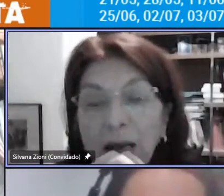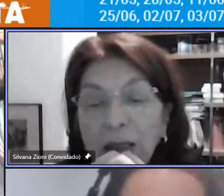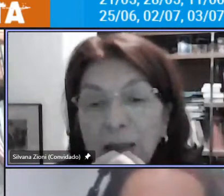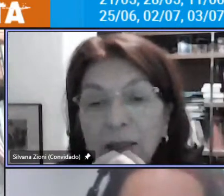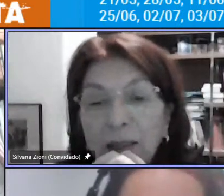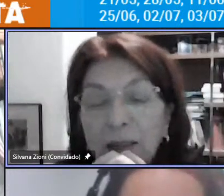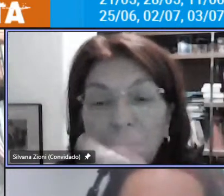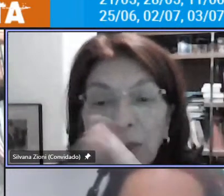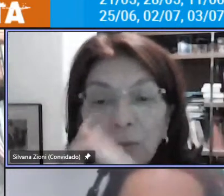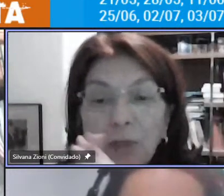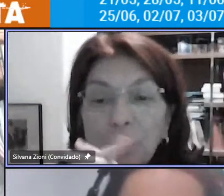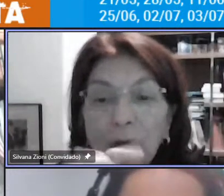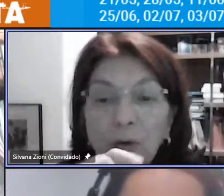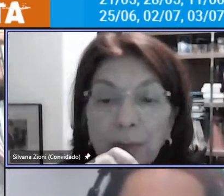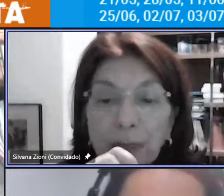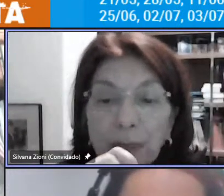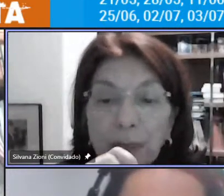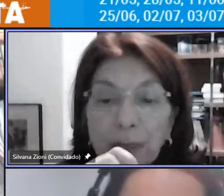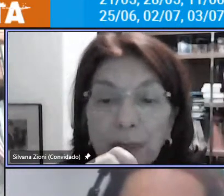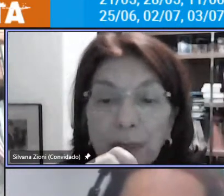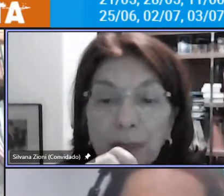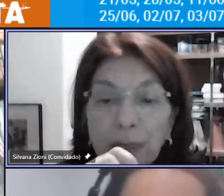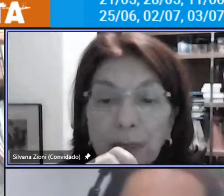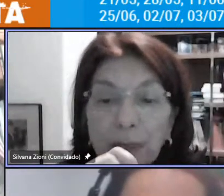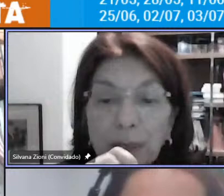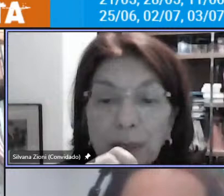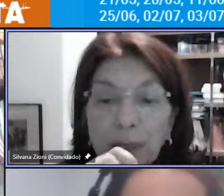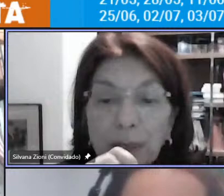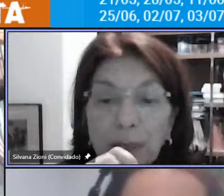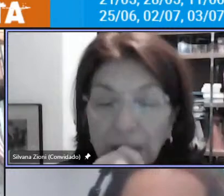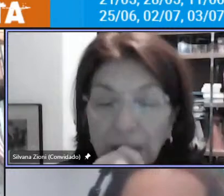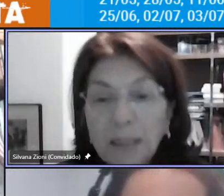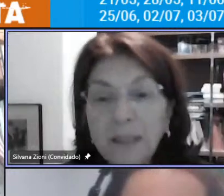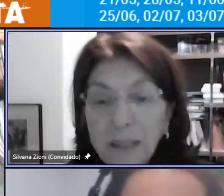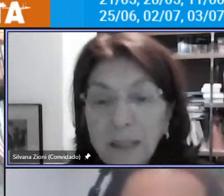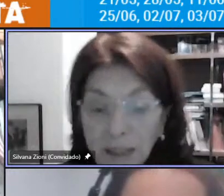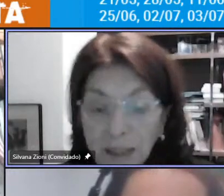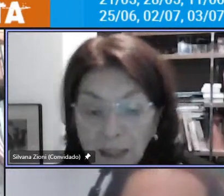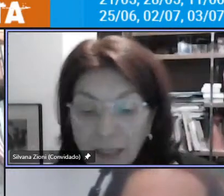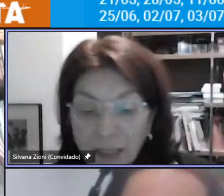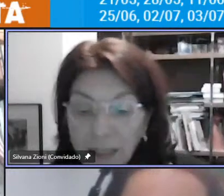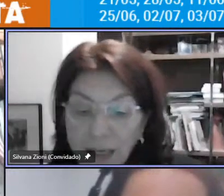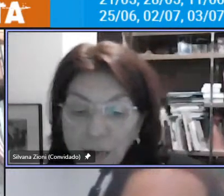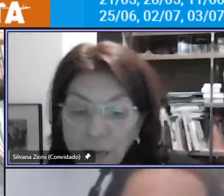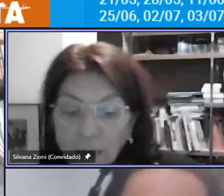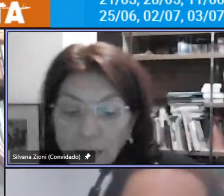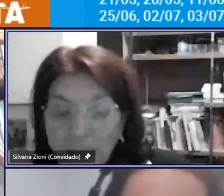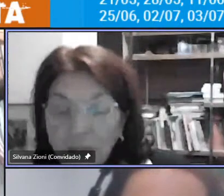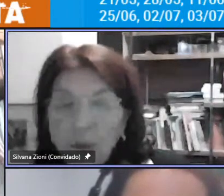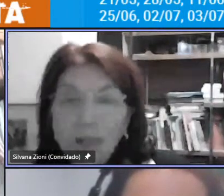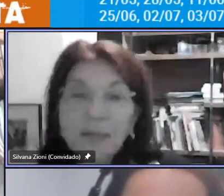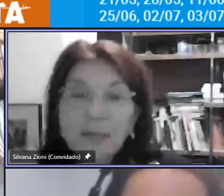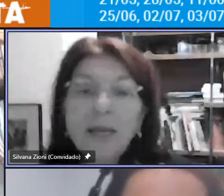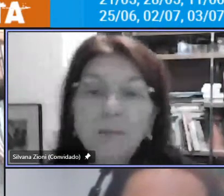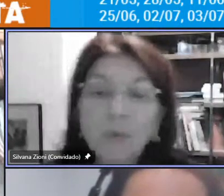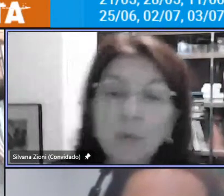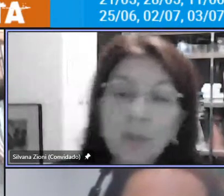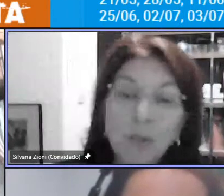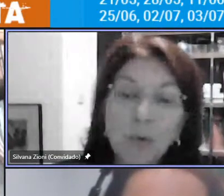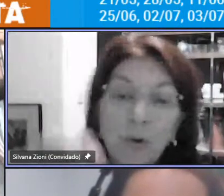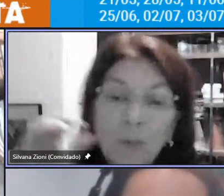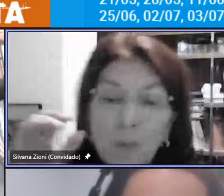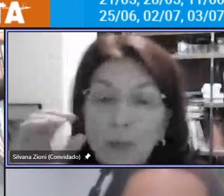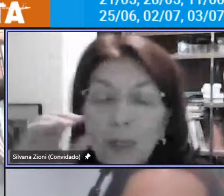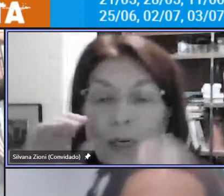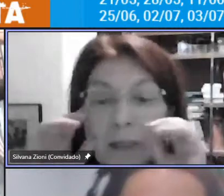região do vale pelo que eu estou acompanhando na pesquisa da da Graziana ela é o melhor exemplo